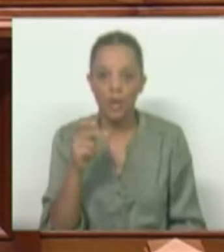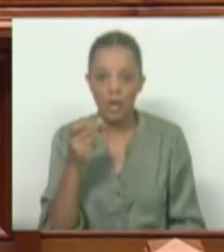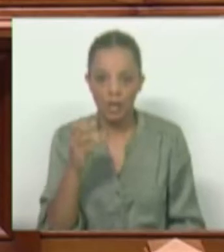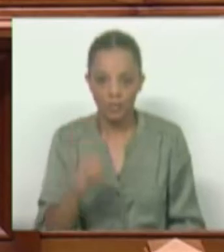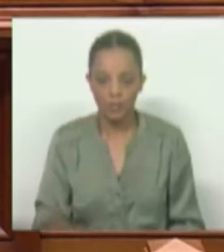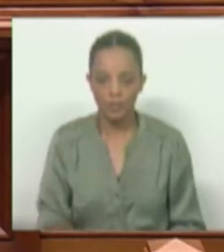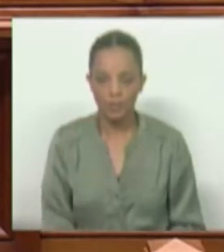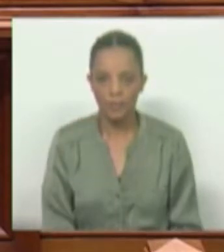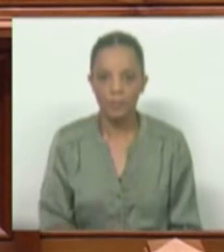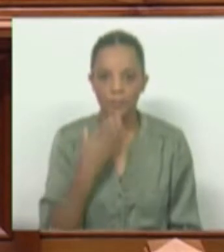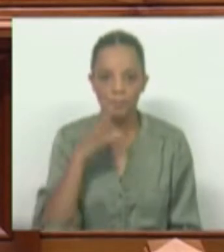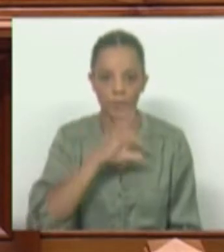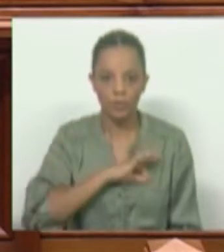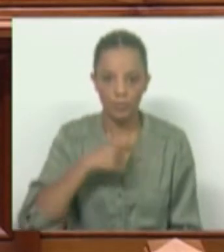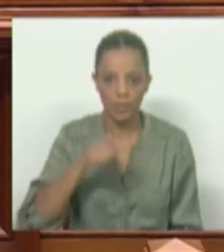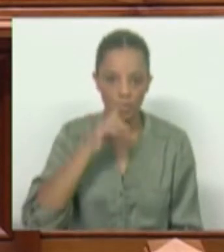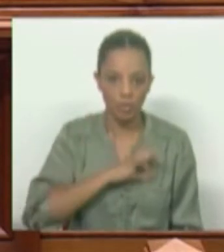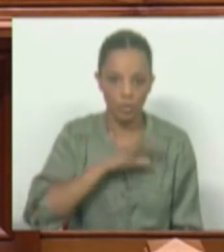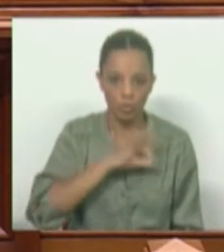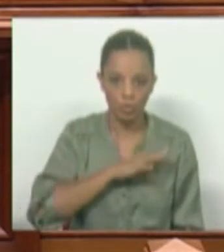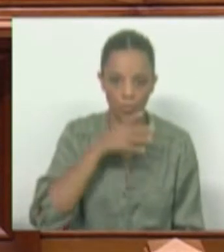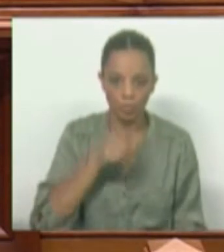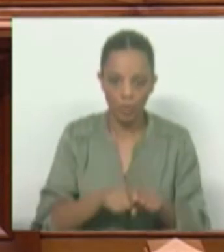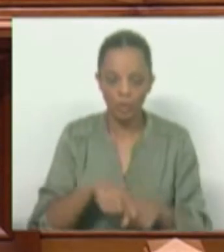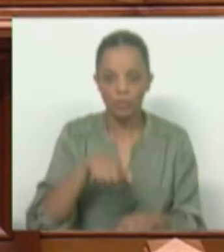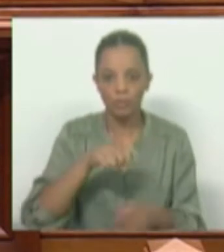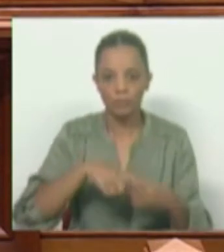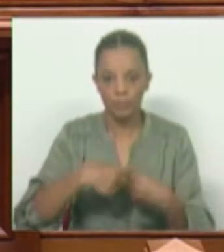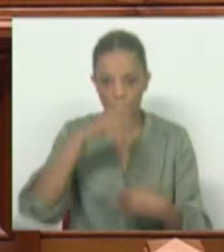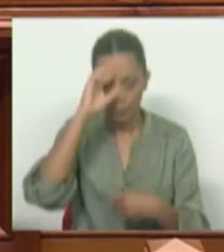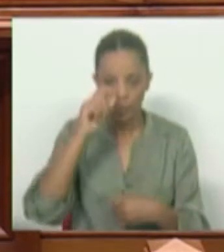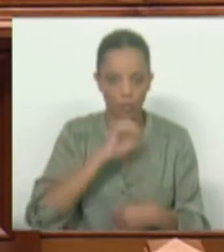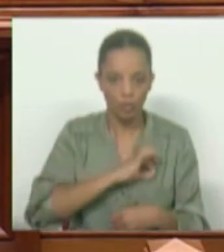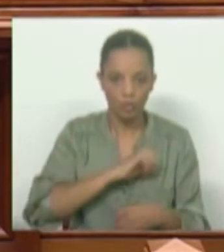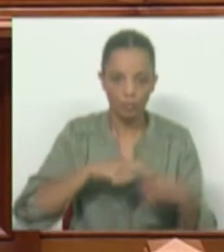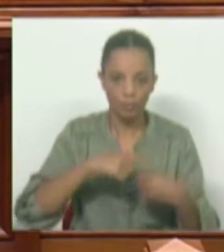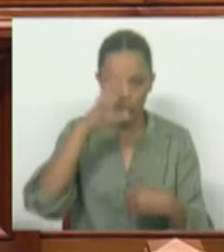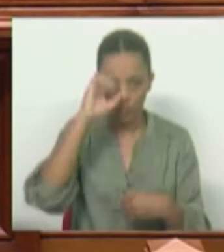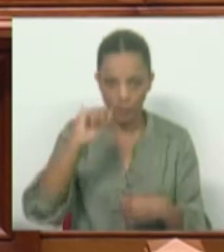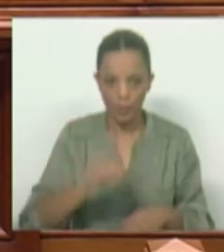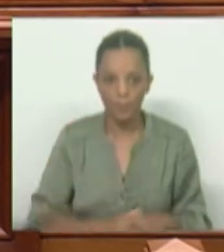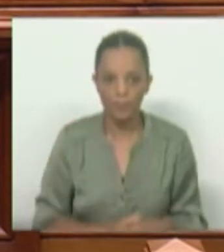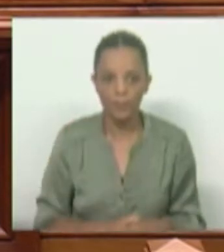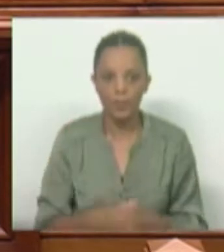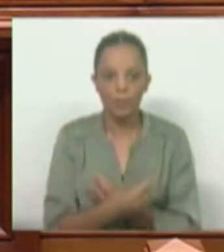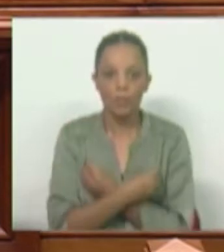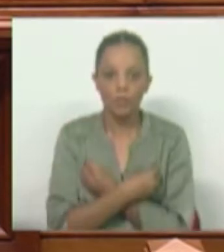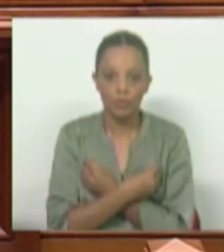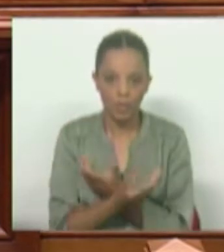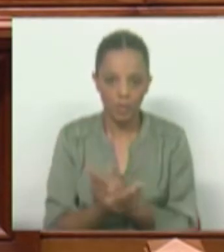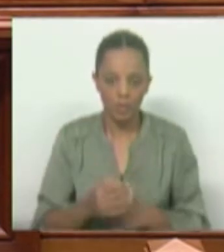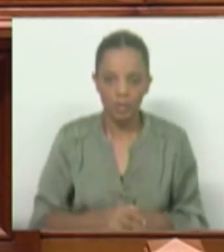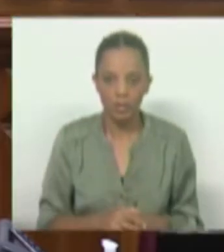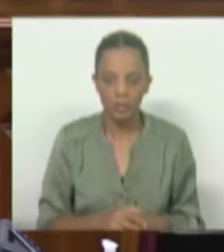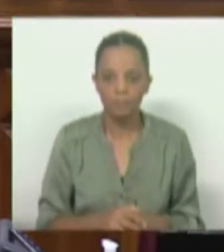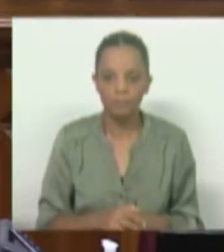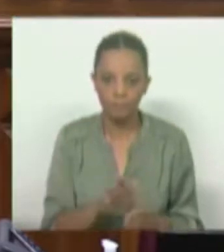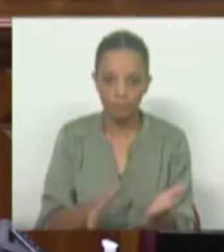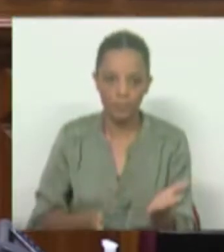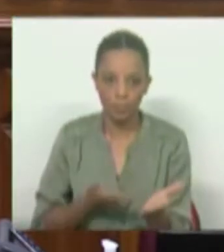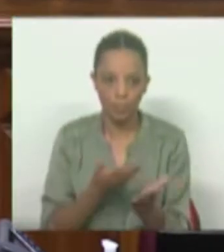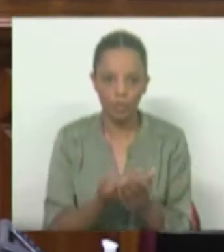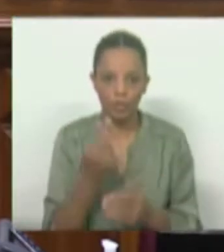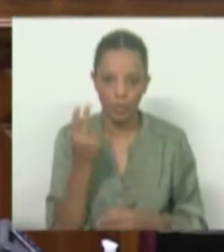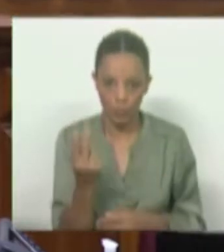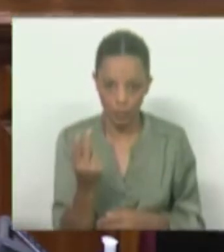Muito obrigado, Sr. Presidente, Srs. e Srs. Deputados, Srs. Membros do Governo, o Bloco de Esquerda traz duas iniciativas que, na